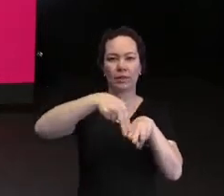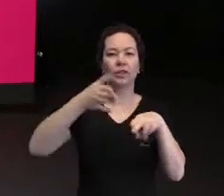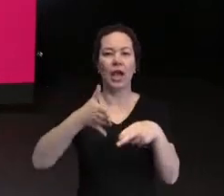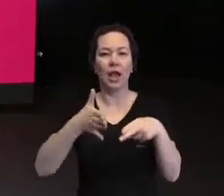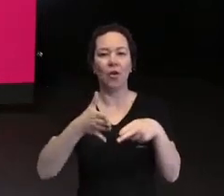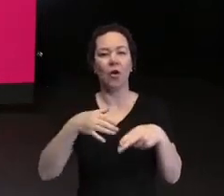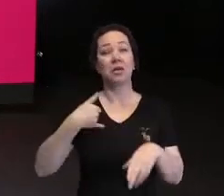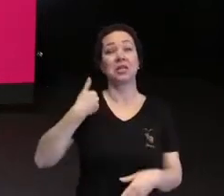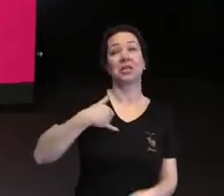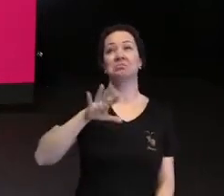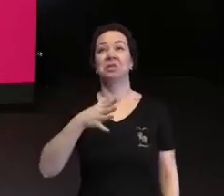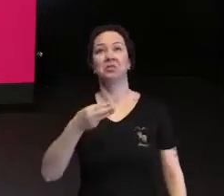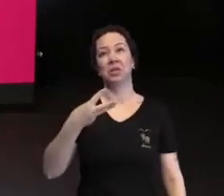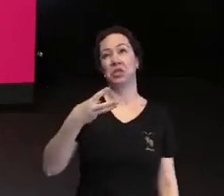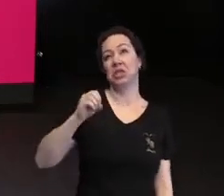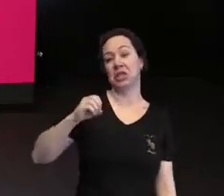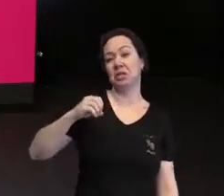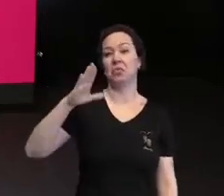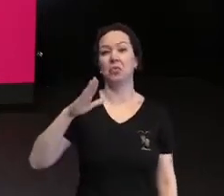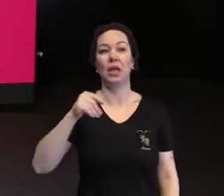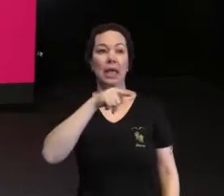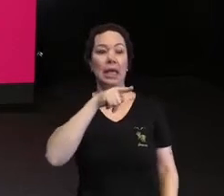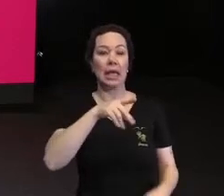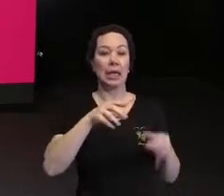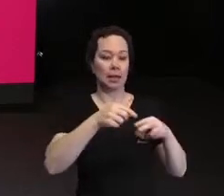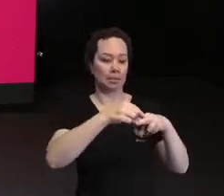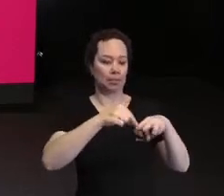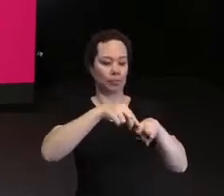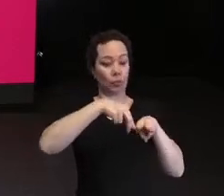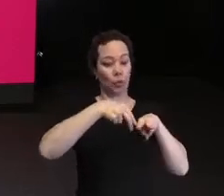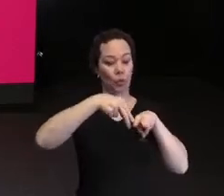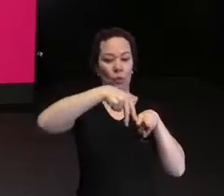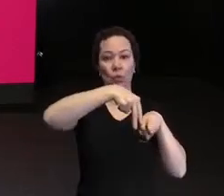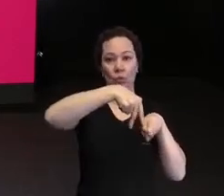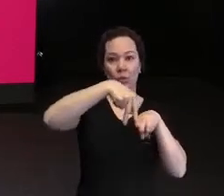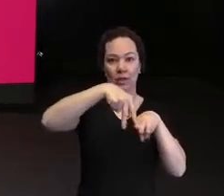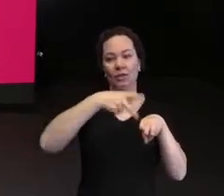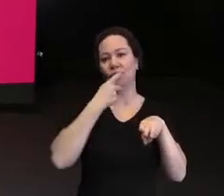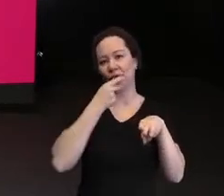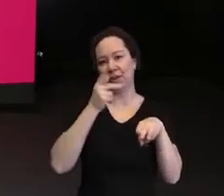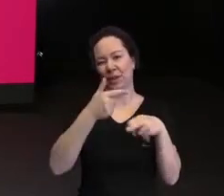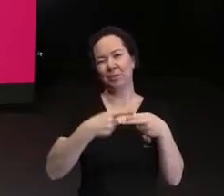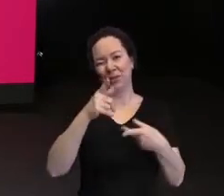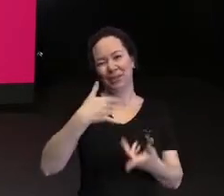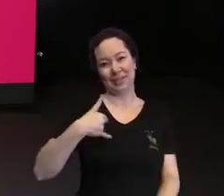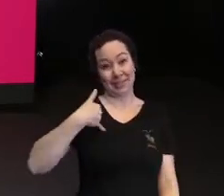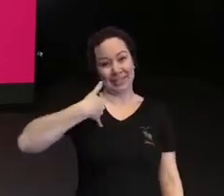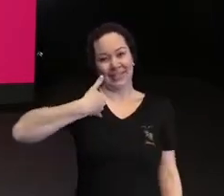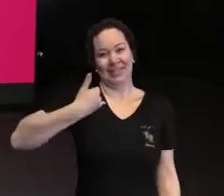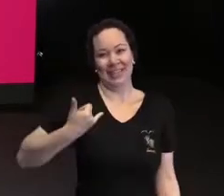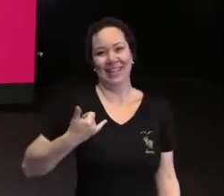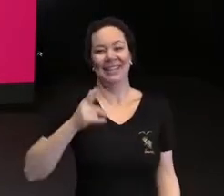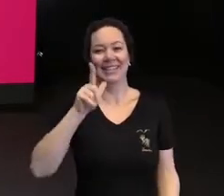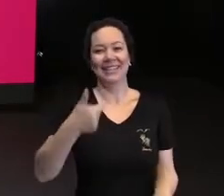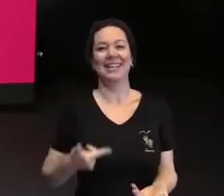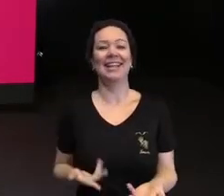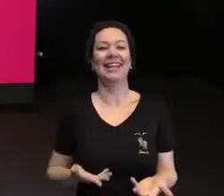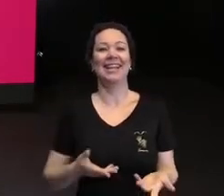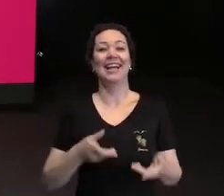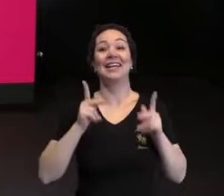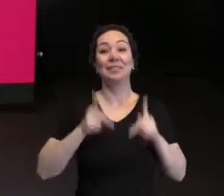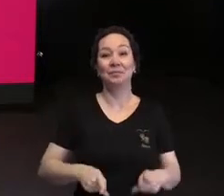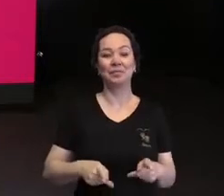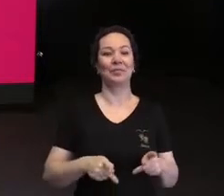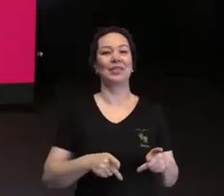30 e poucos anos, alguém deu um skate para ele. E aí vamos falar de skate, porque a gente está tão orgulhoso dos nossos atletas, que trouxeram